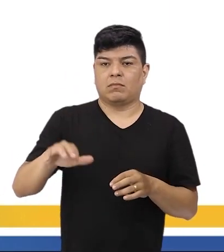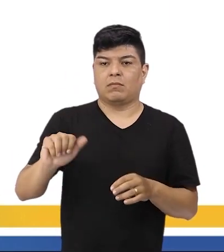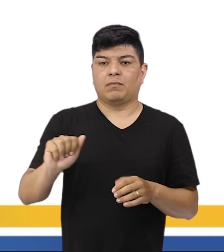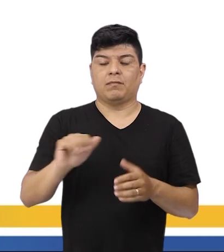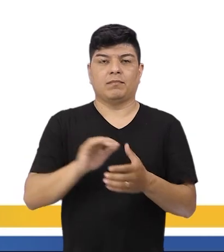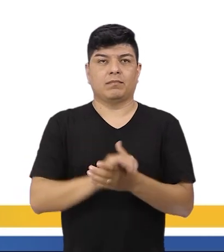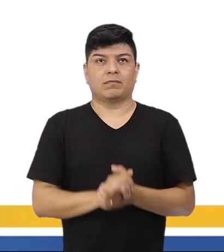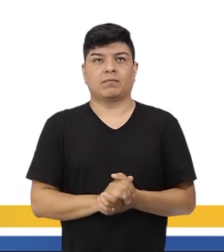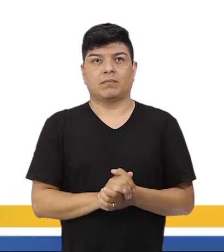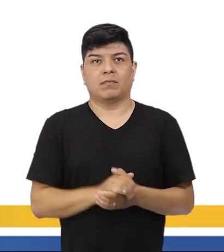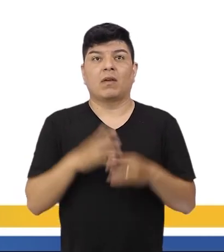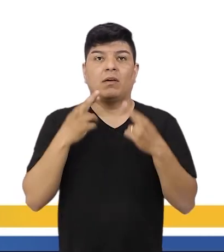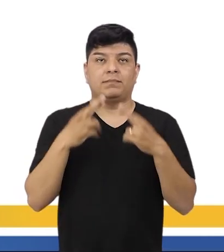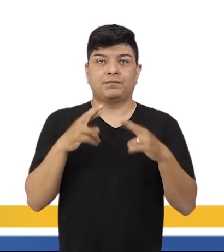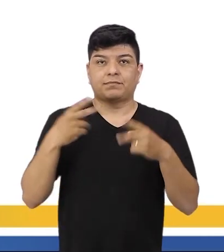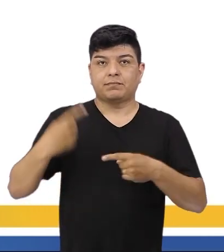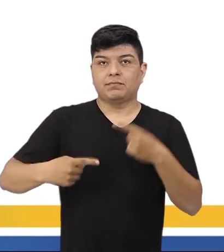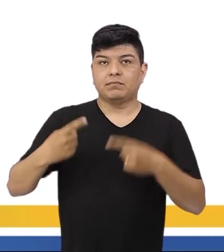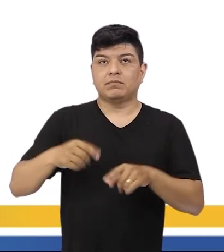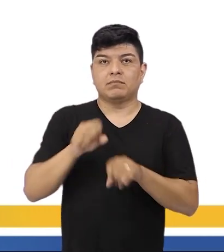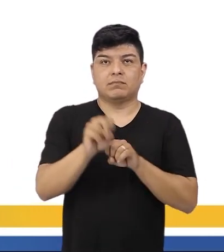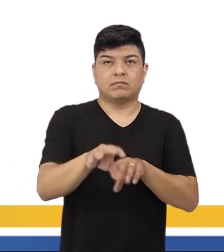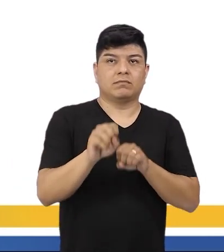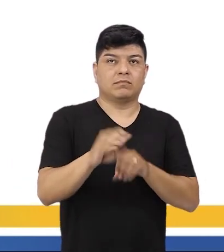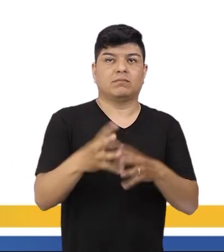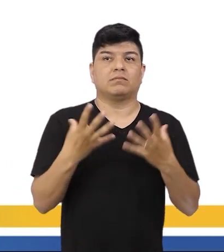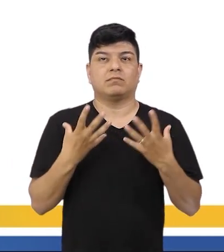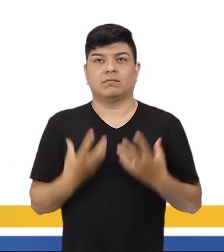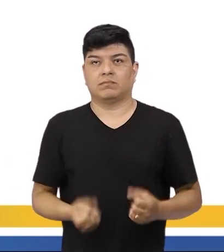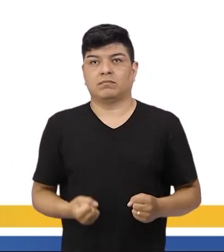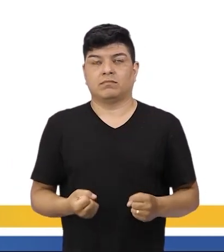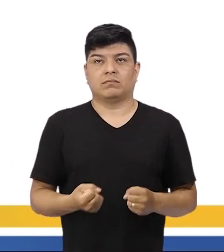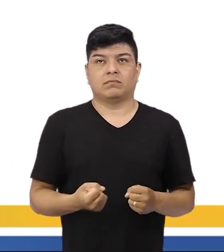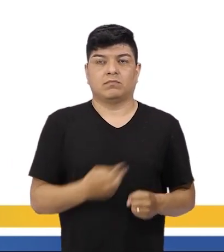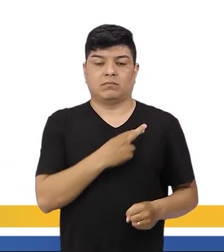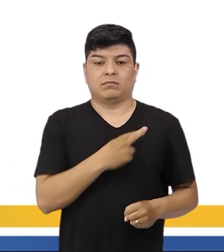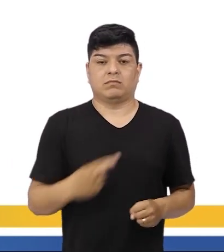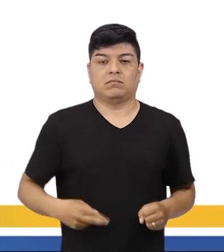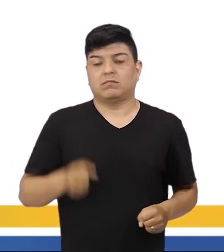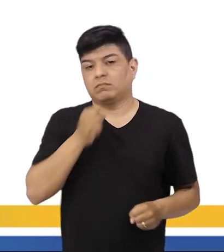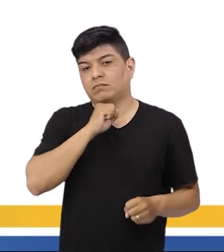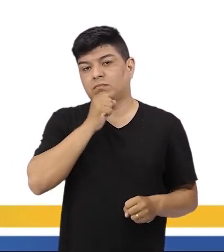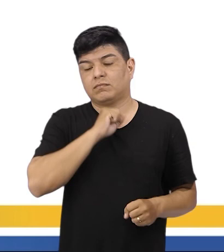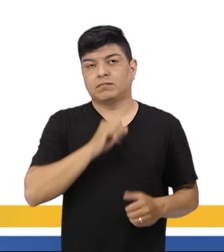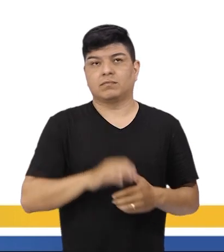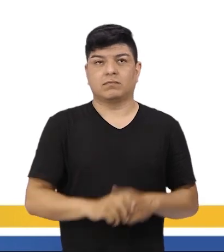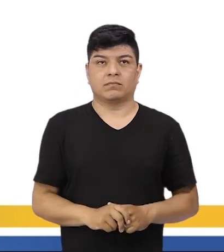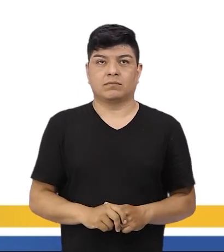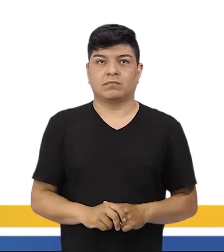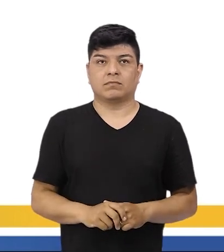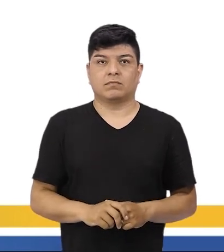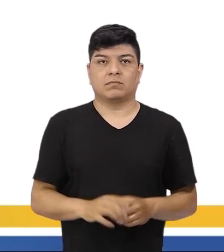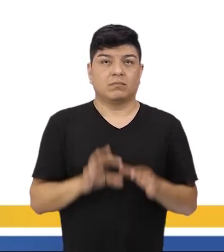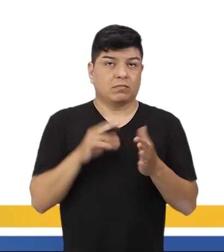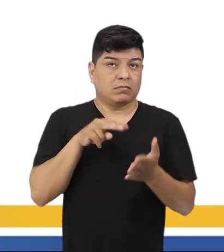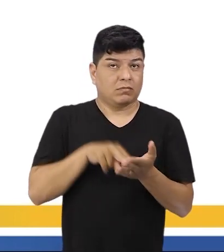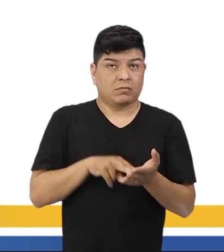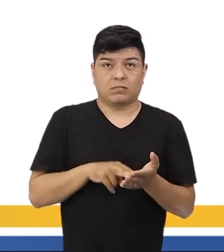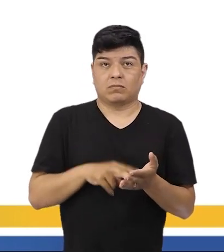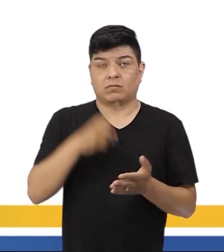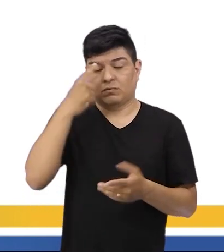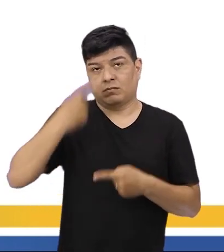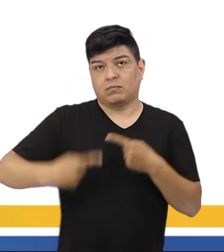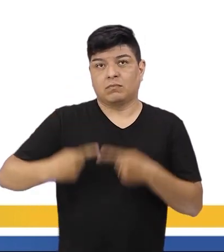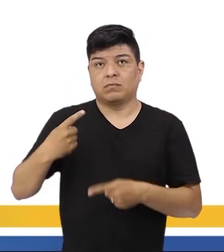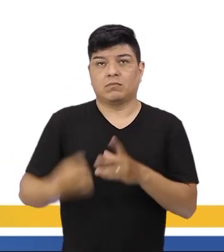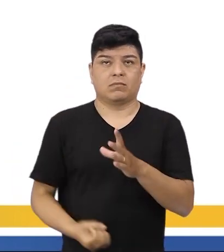monarquia, criticar a política educacional adotada durante a República Velha, legitimar a ordem